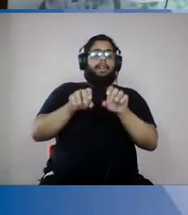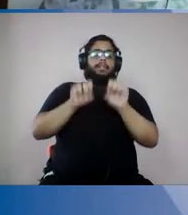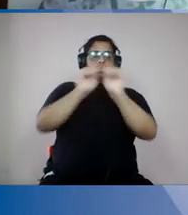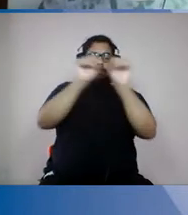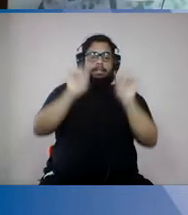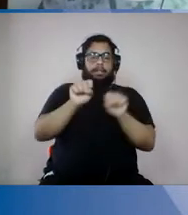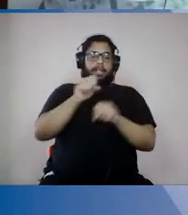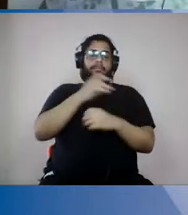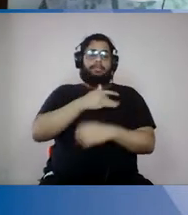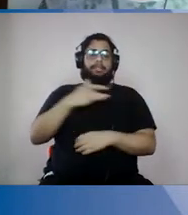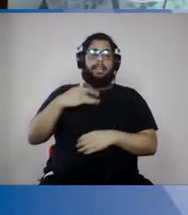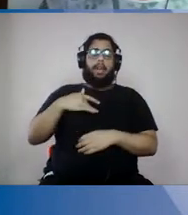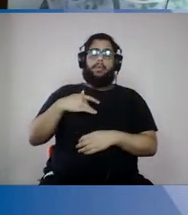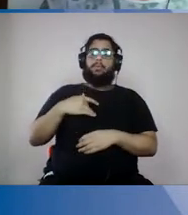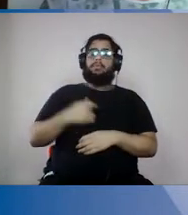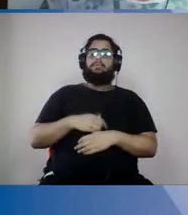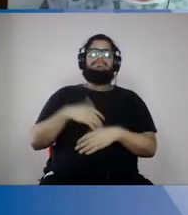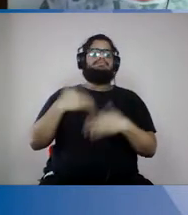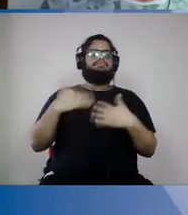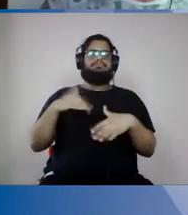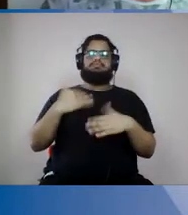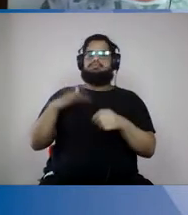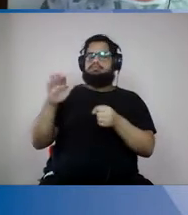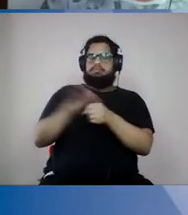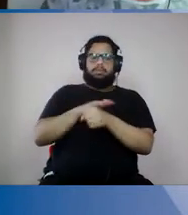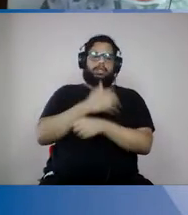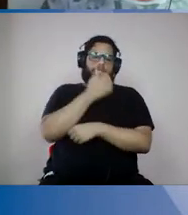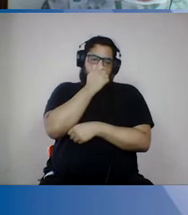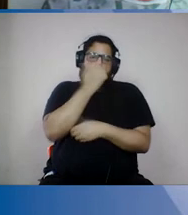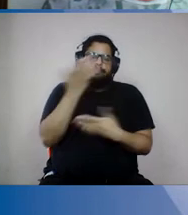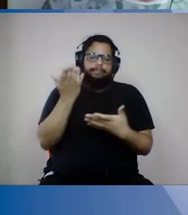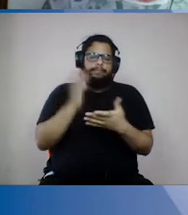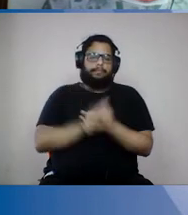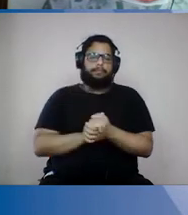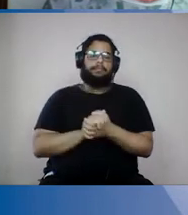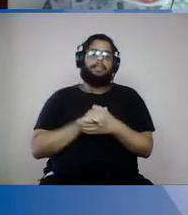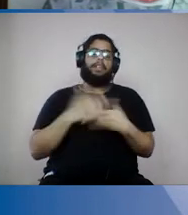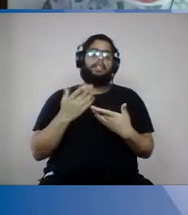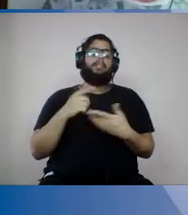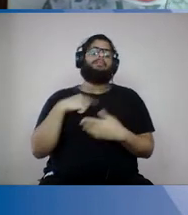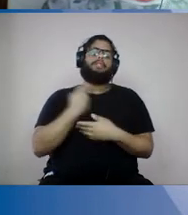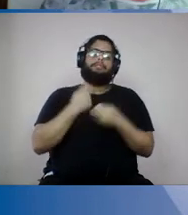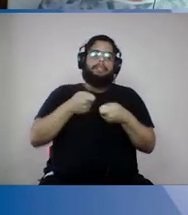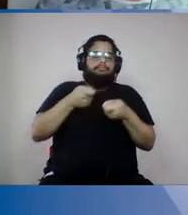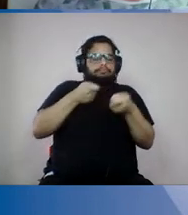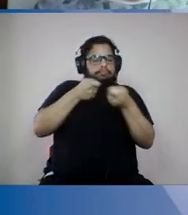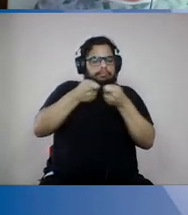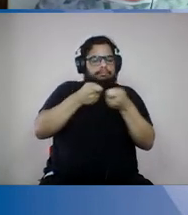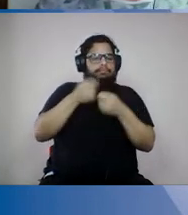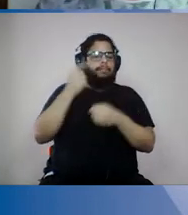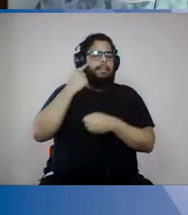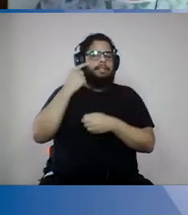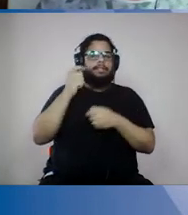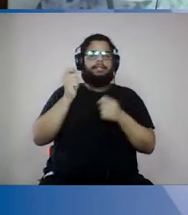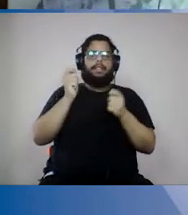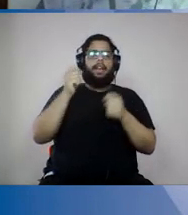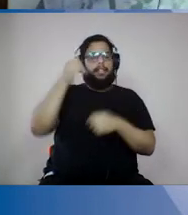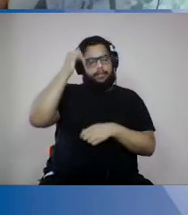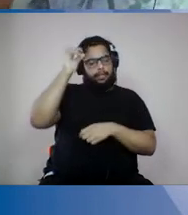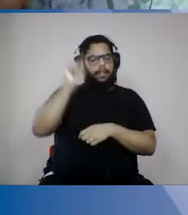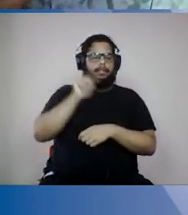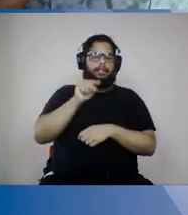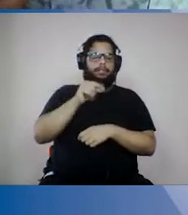existe em tratamento específico, mas ela é evitável, então é onde nós vamos ter que trabalhar, né, em evitar